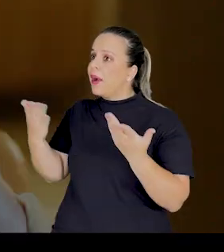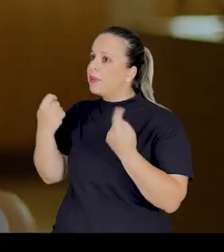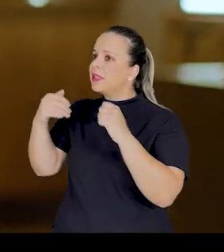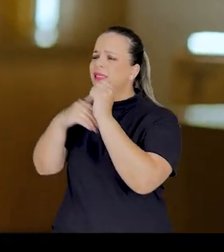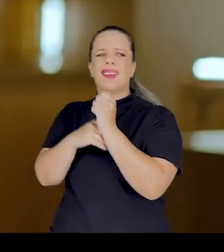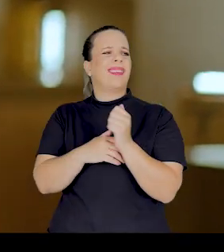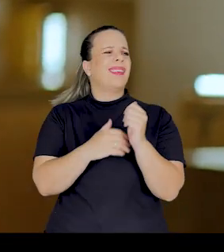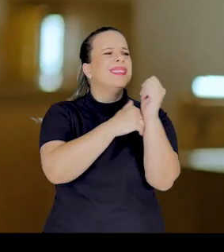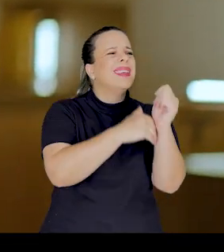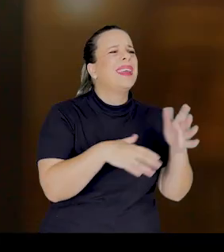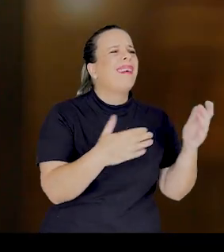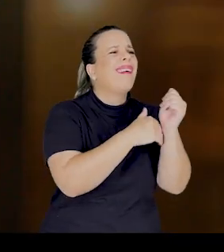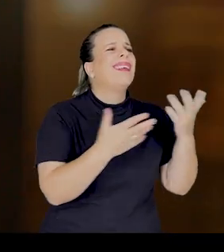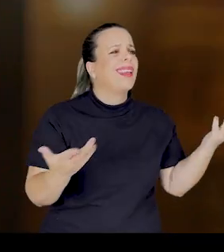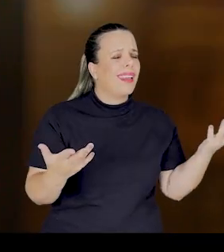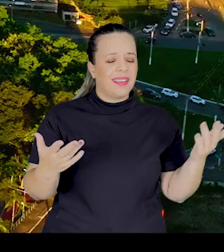falta a senha. Senha? Que senha?